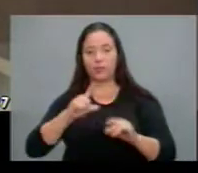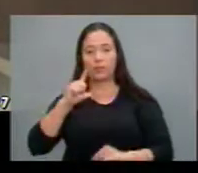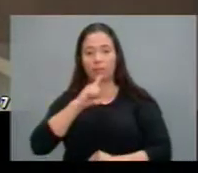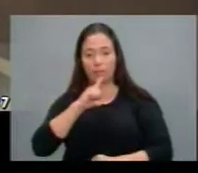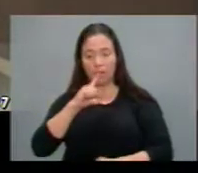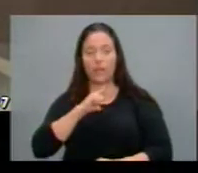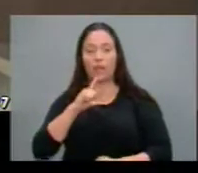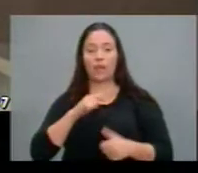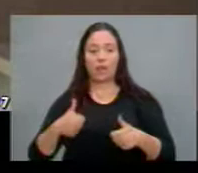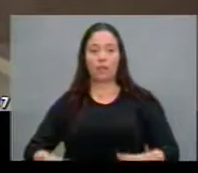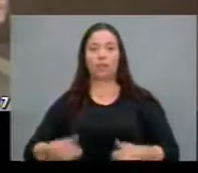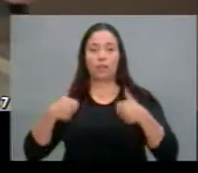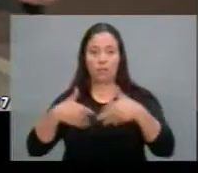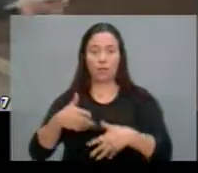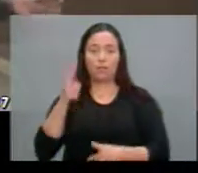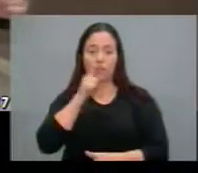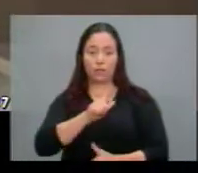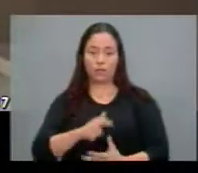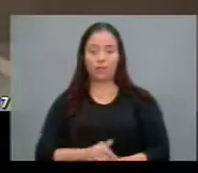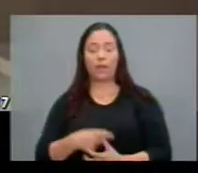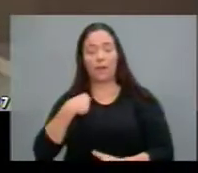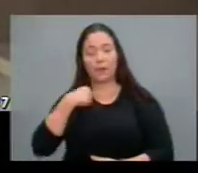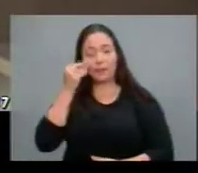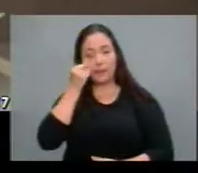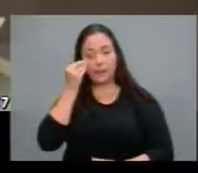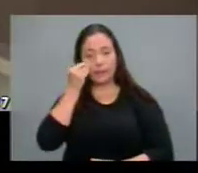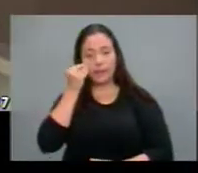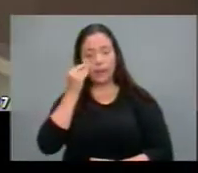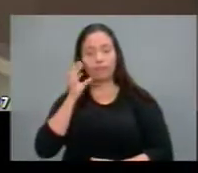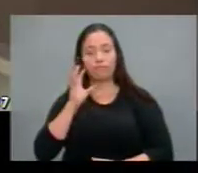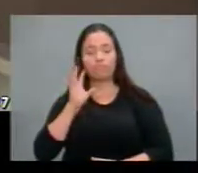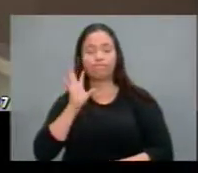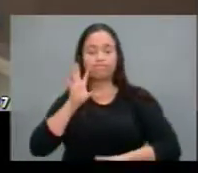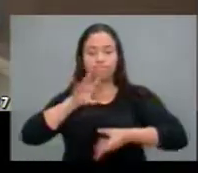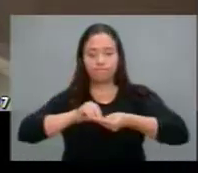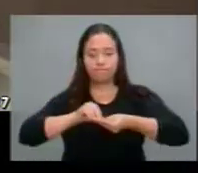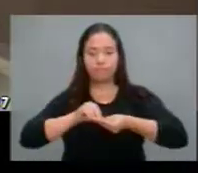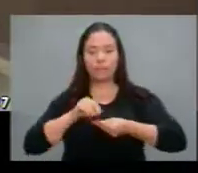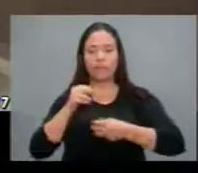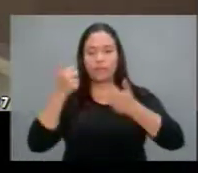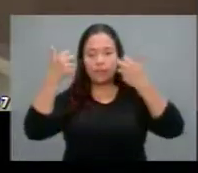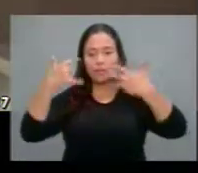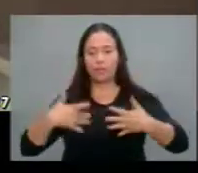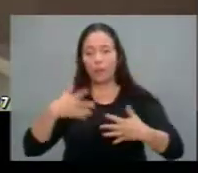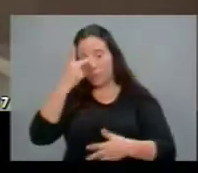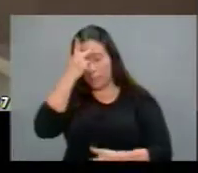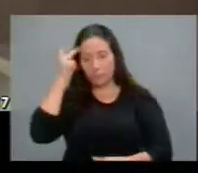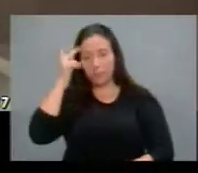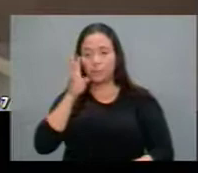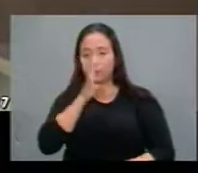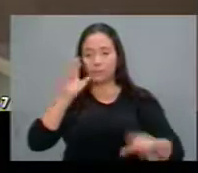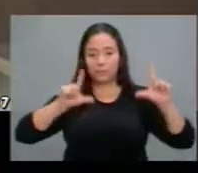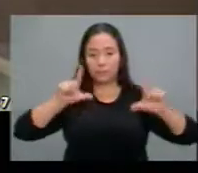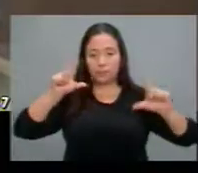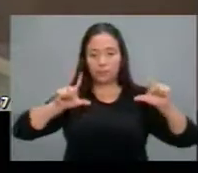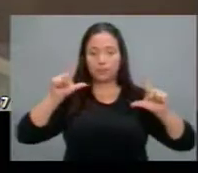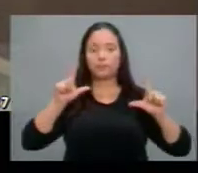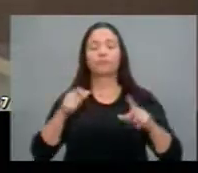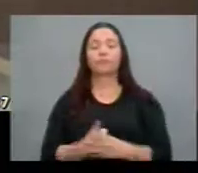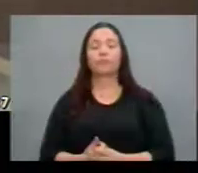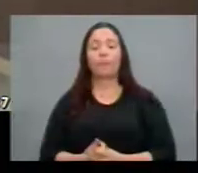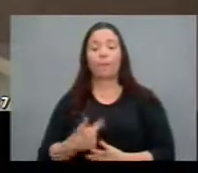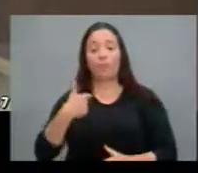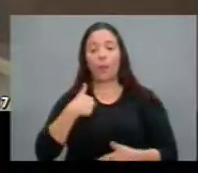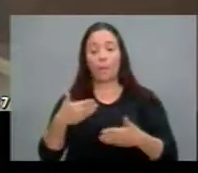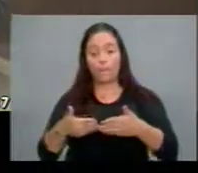financeiro em que a despesa foi realizada. eu vou tentar ser mais didático aqui a quem nos vê e ouve. Eu estou